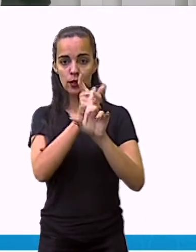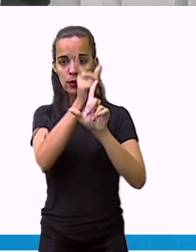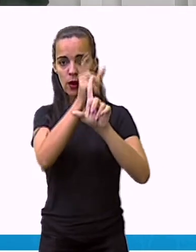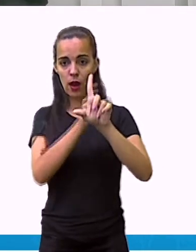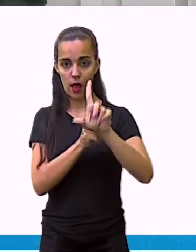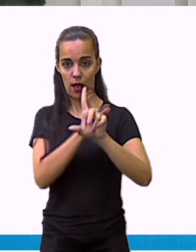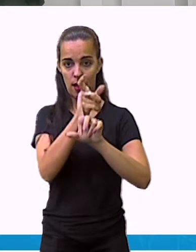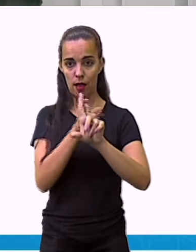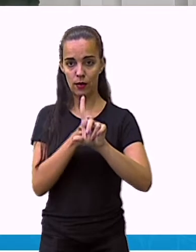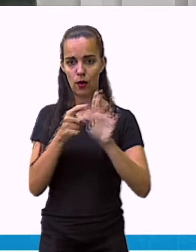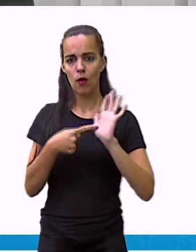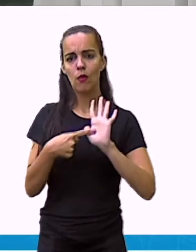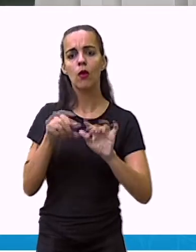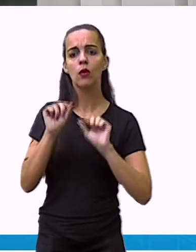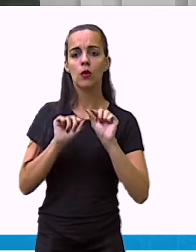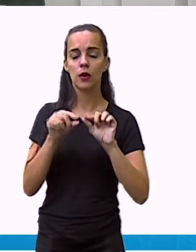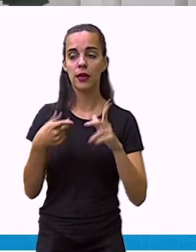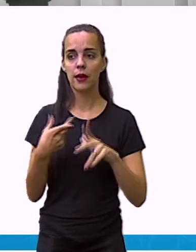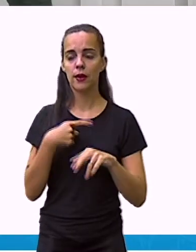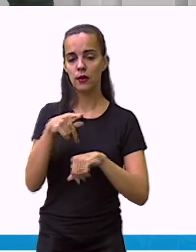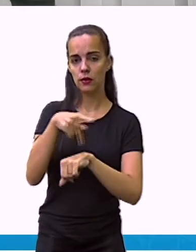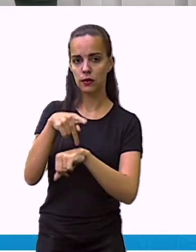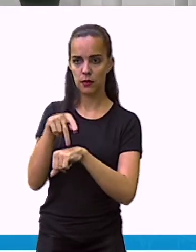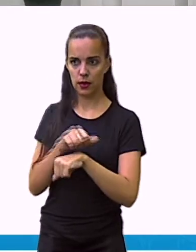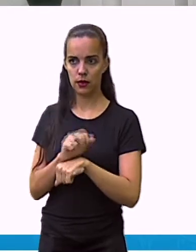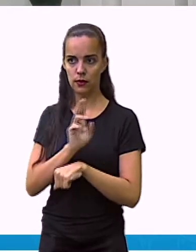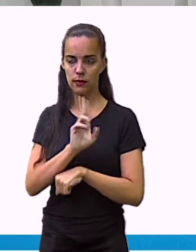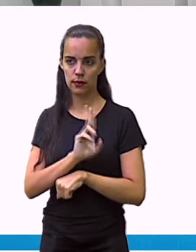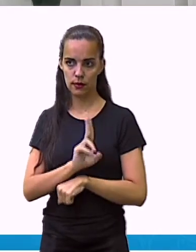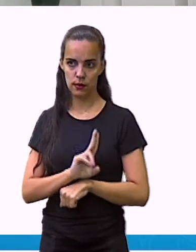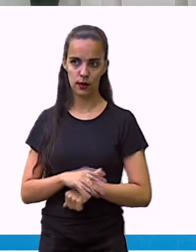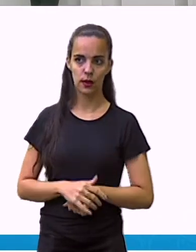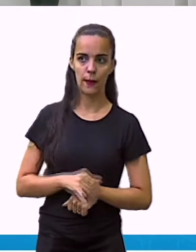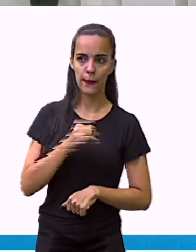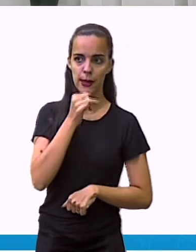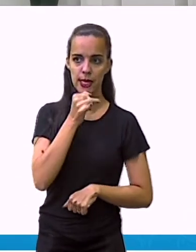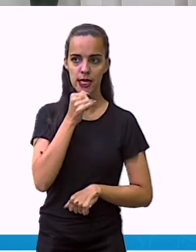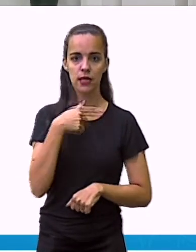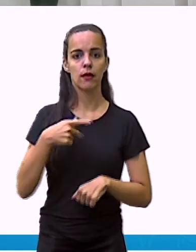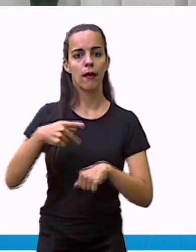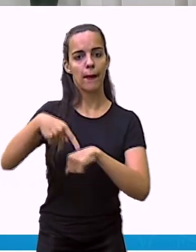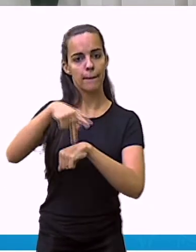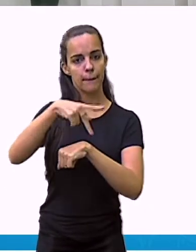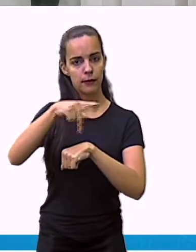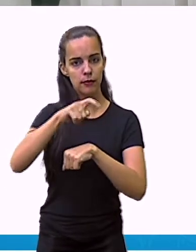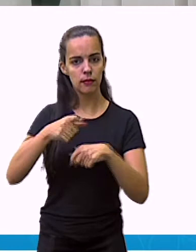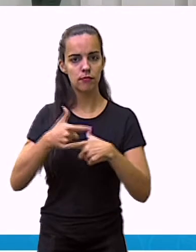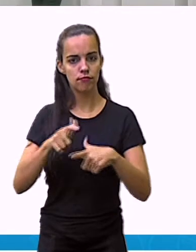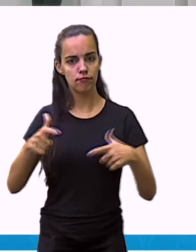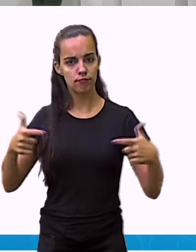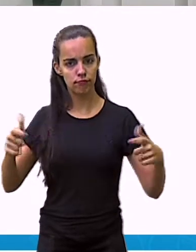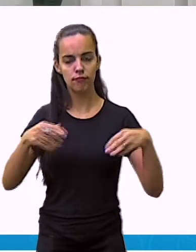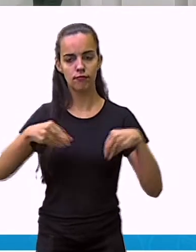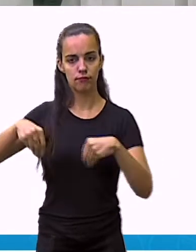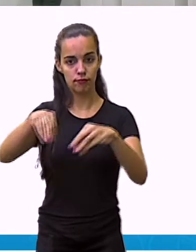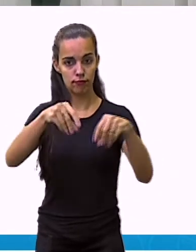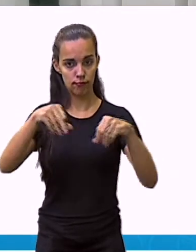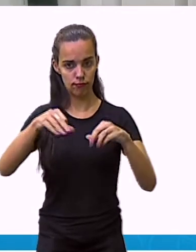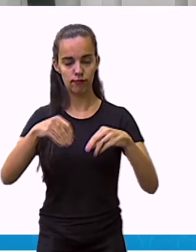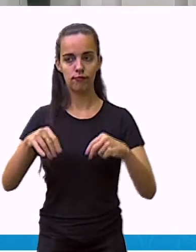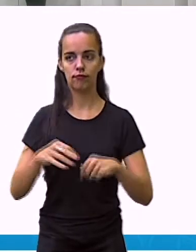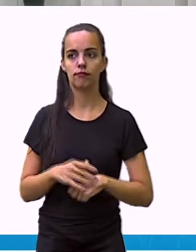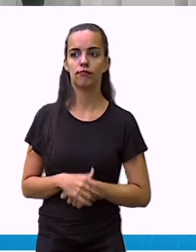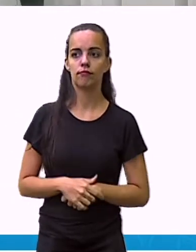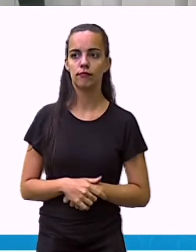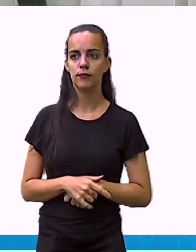comparação. Então temos o nosso título aqui, países com maior extensão territorial.